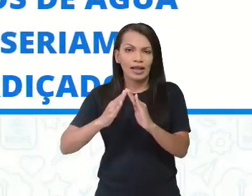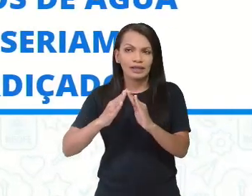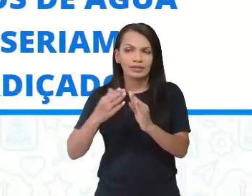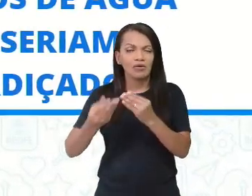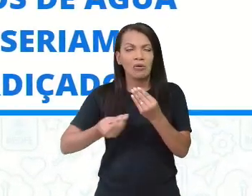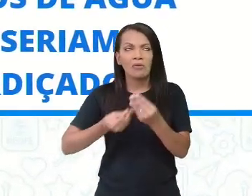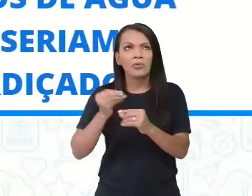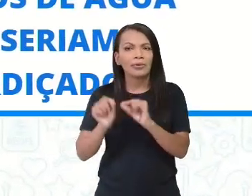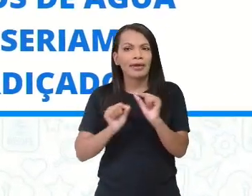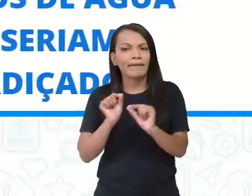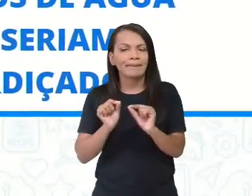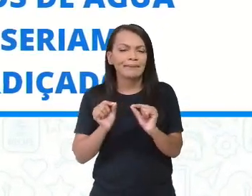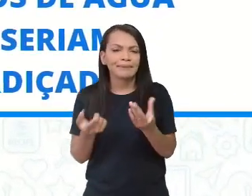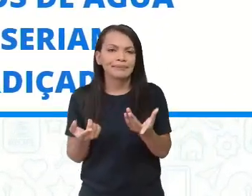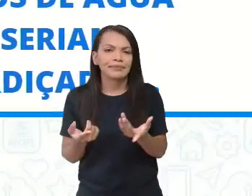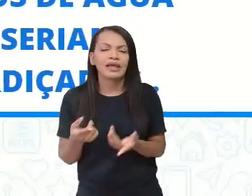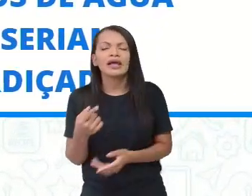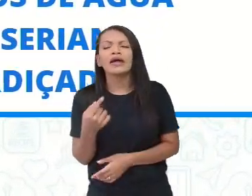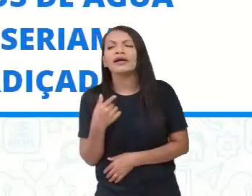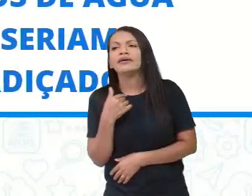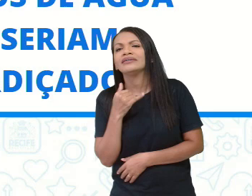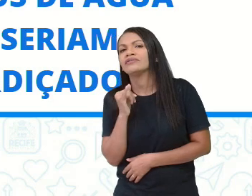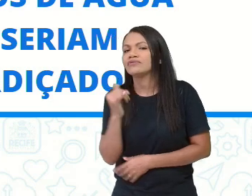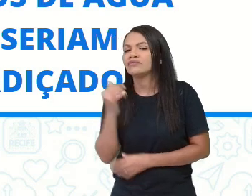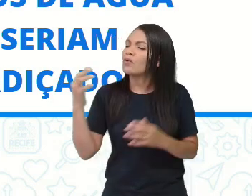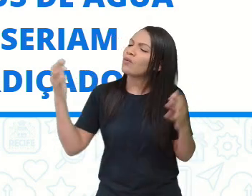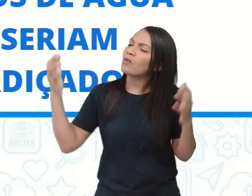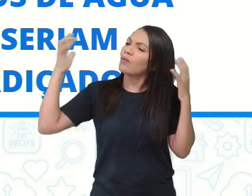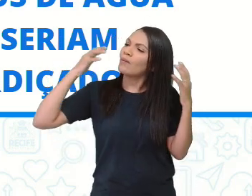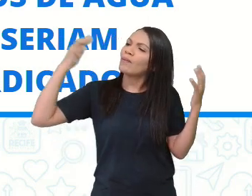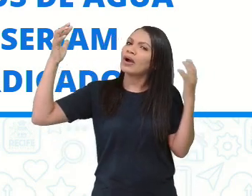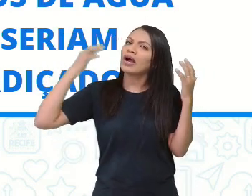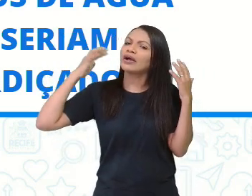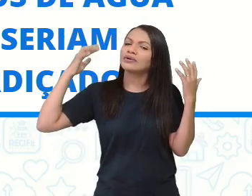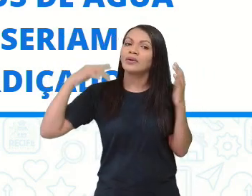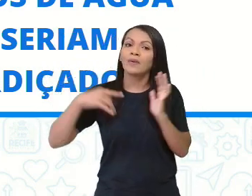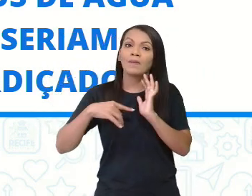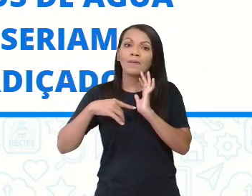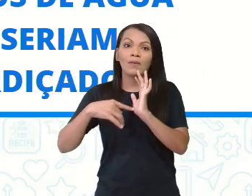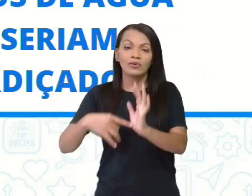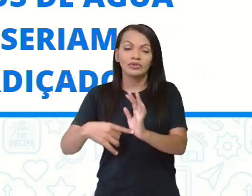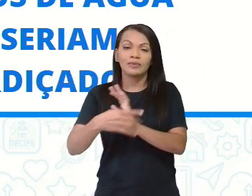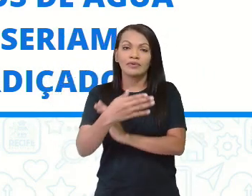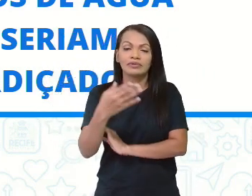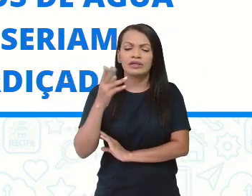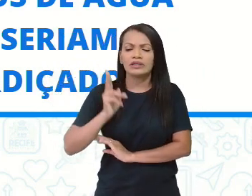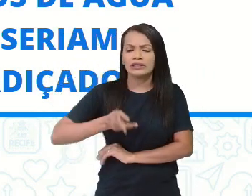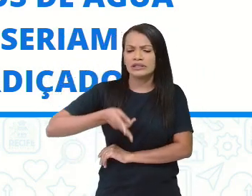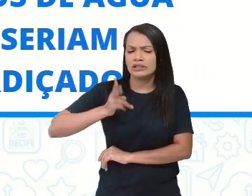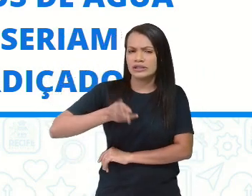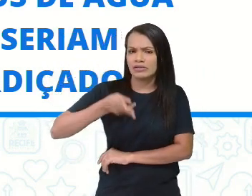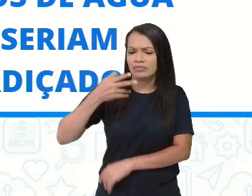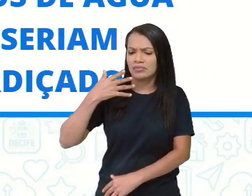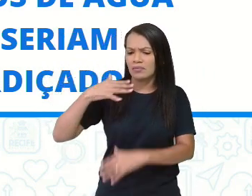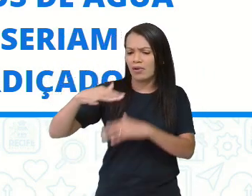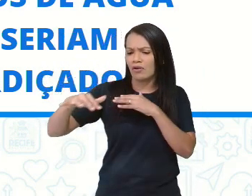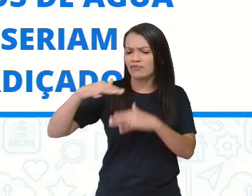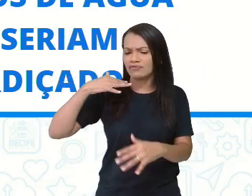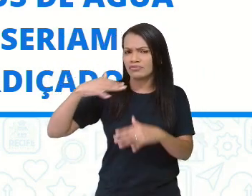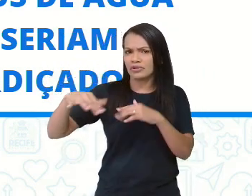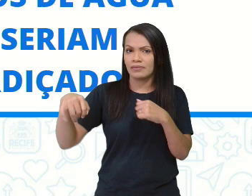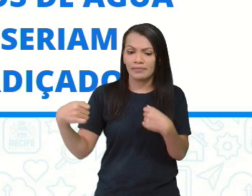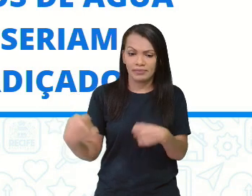Então, como eu vim tratando o banho, e eu mostrei que o tempo todo estamos em movimento,